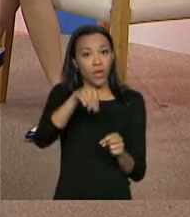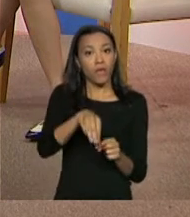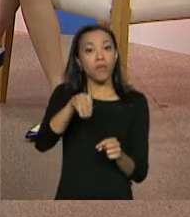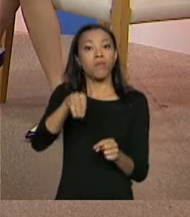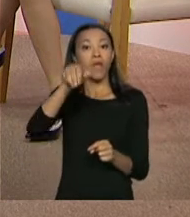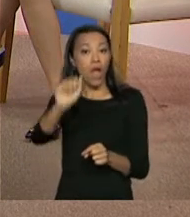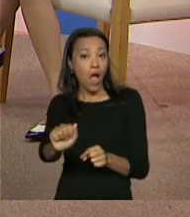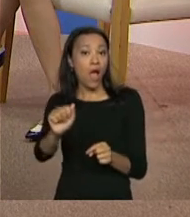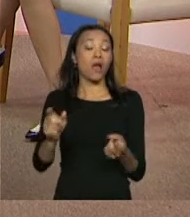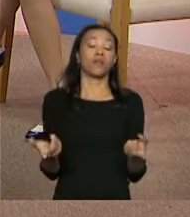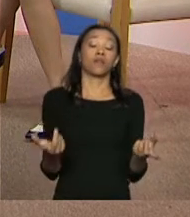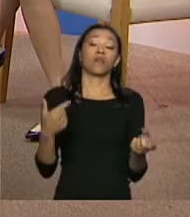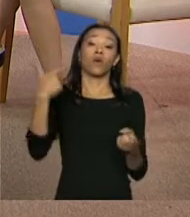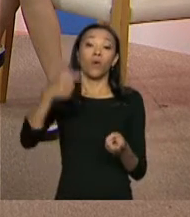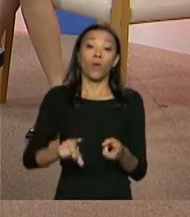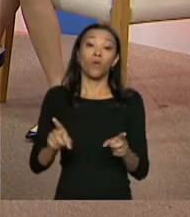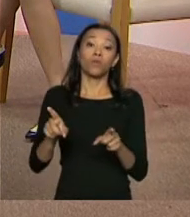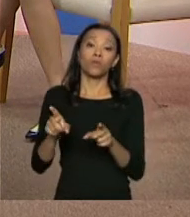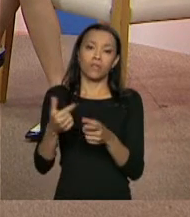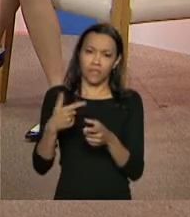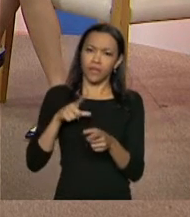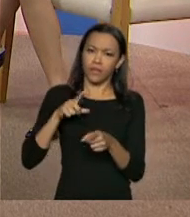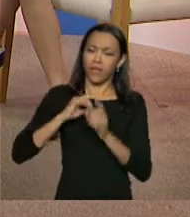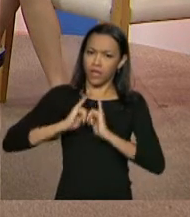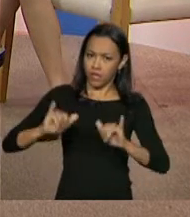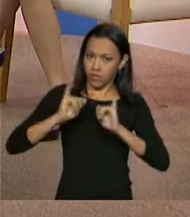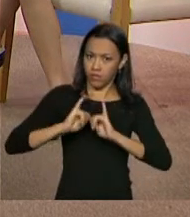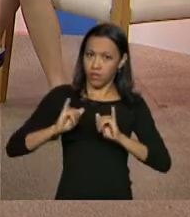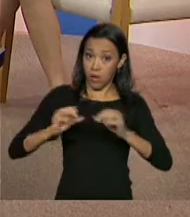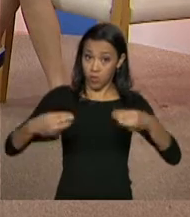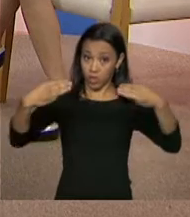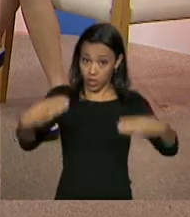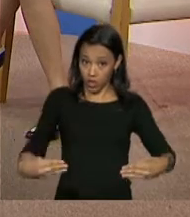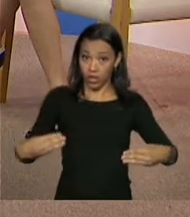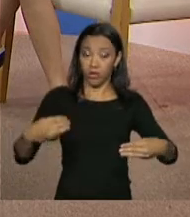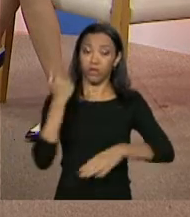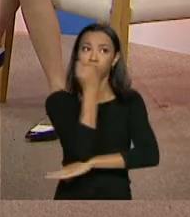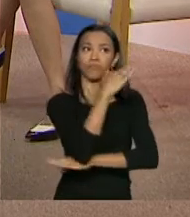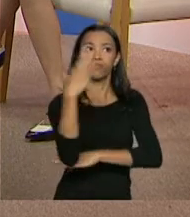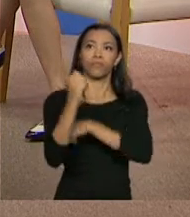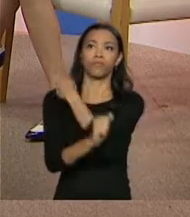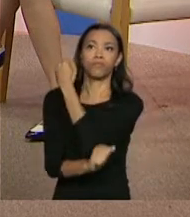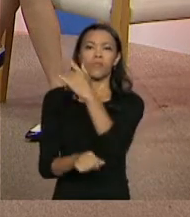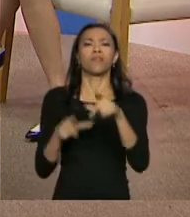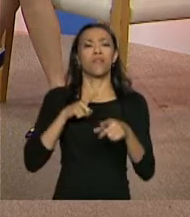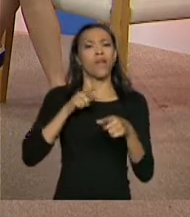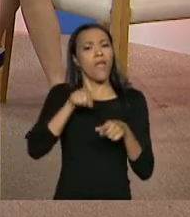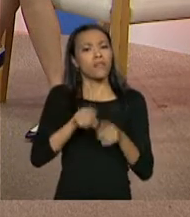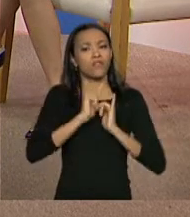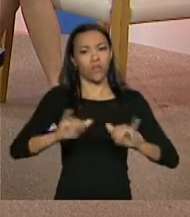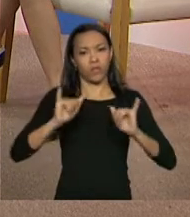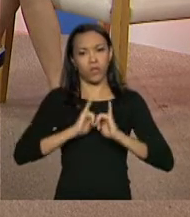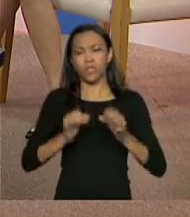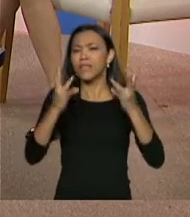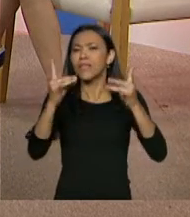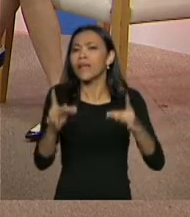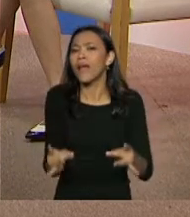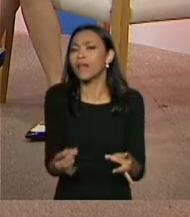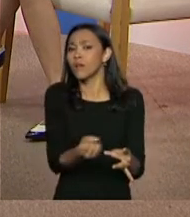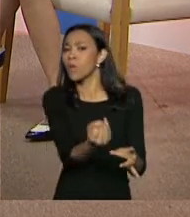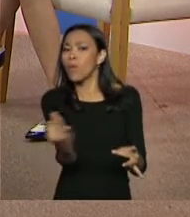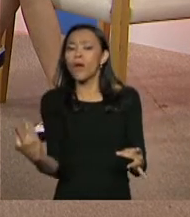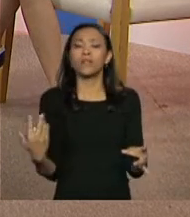o ICMBio, que tem esse conhecimento, o MMA, Ministério do Meio Ambiente, né, que tem essas informações detalhadas de quais as famílias